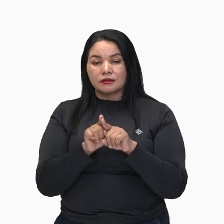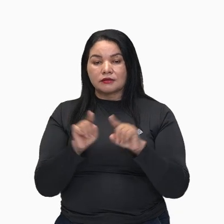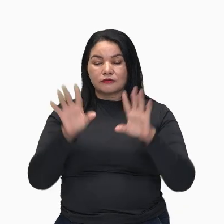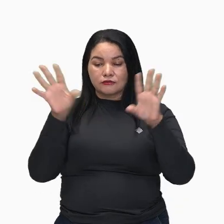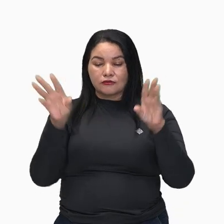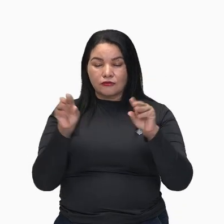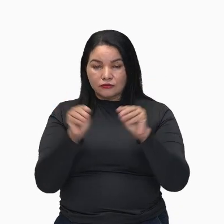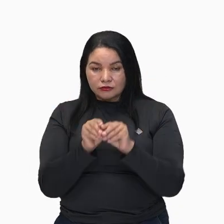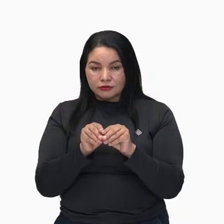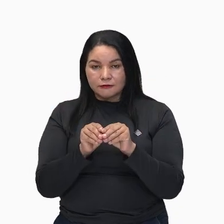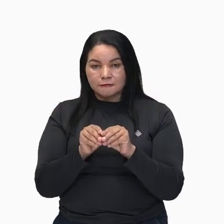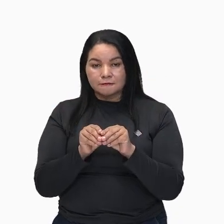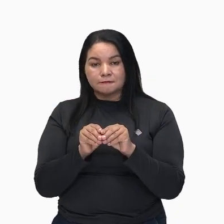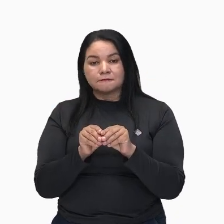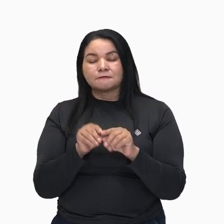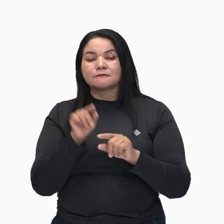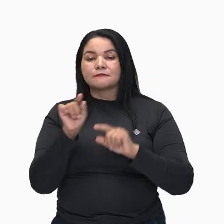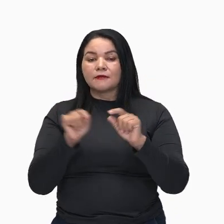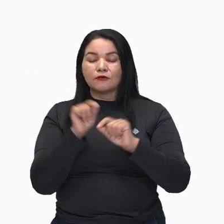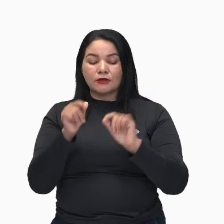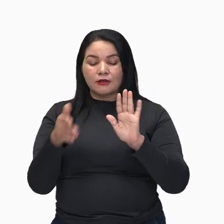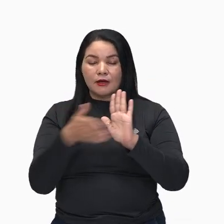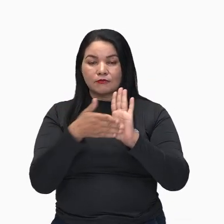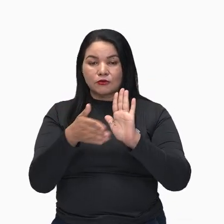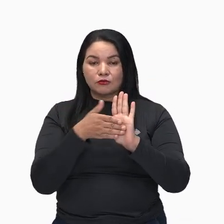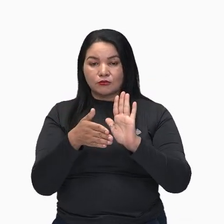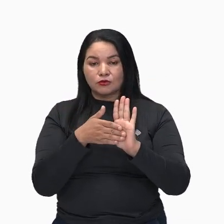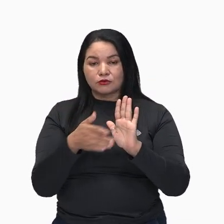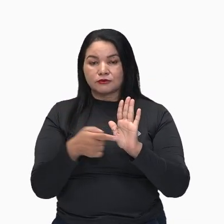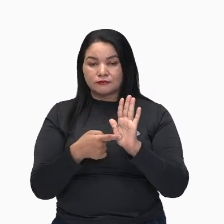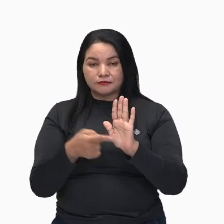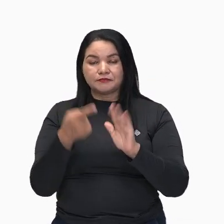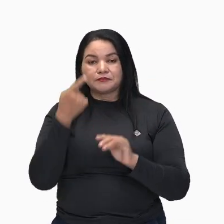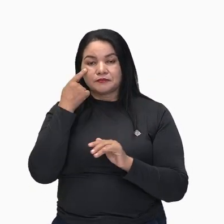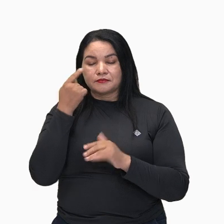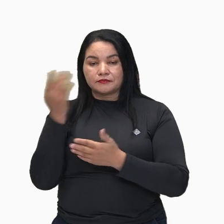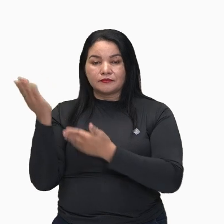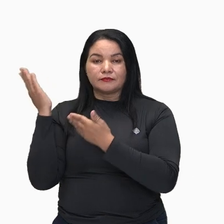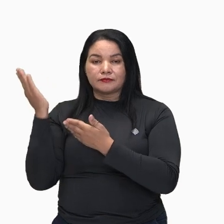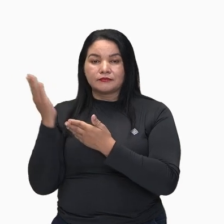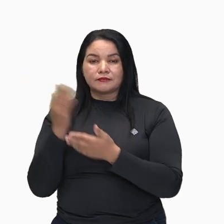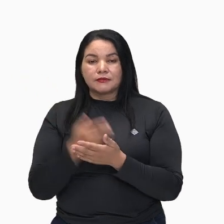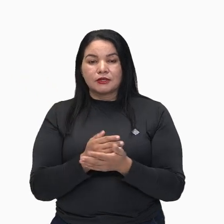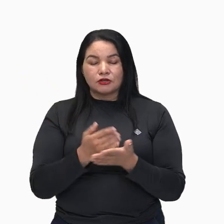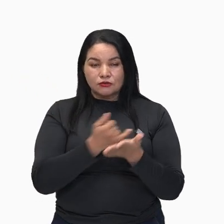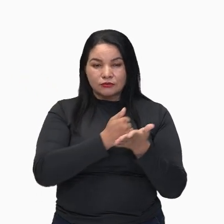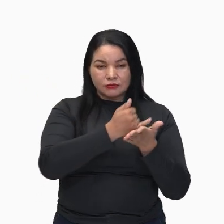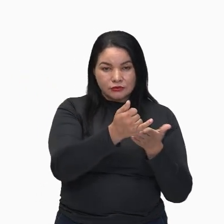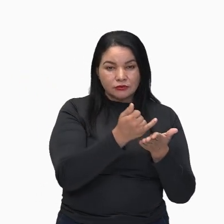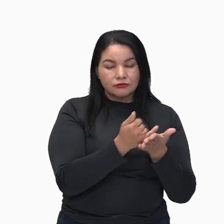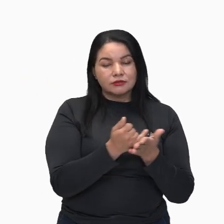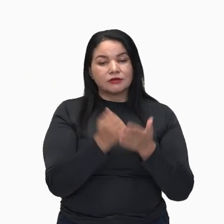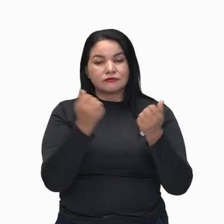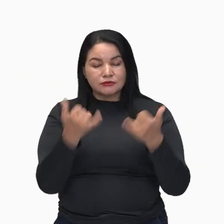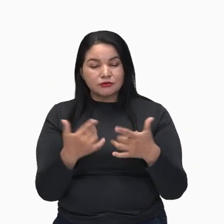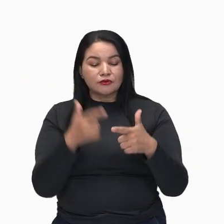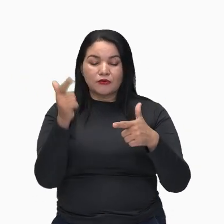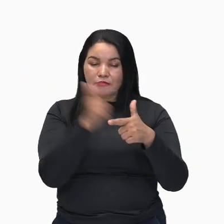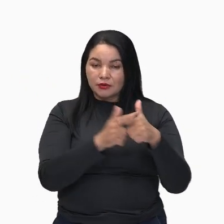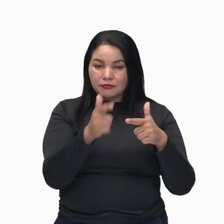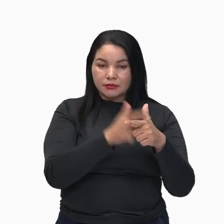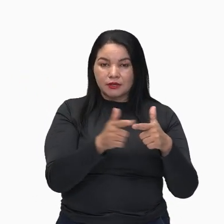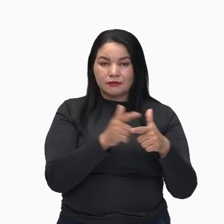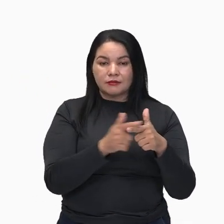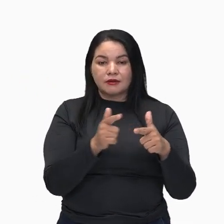proposta de intervenção. Vimos que foi apresentado lá no início que existe o problema da